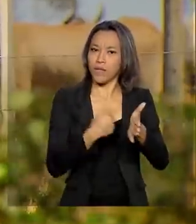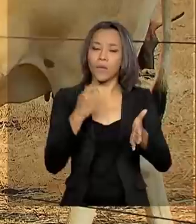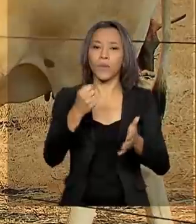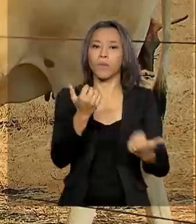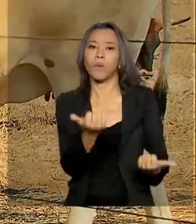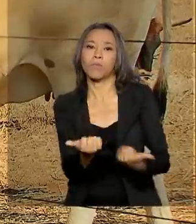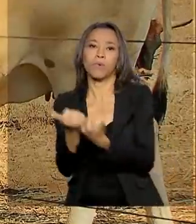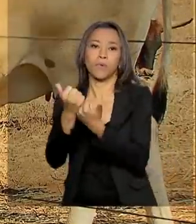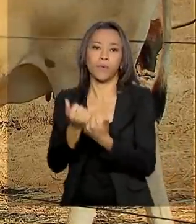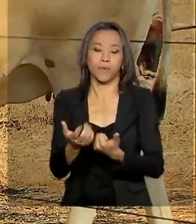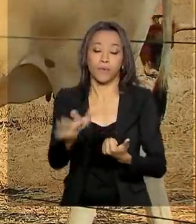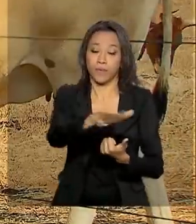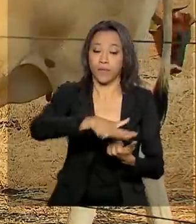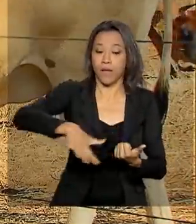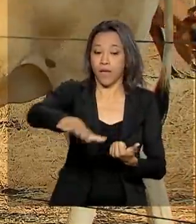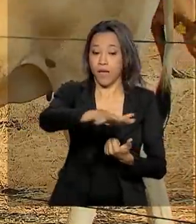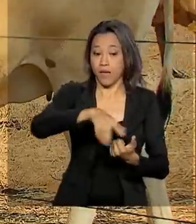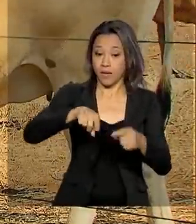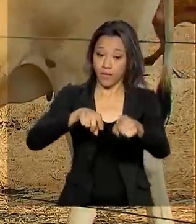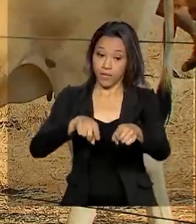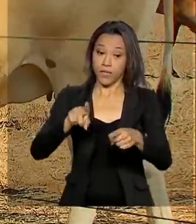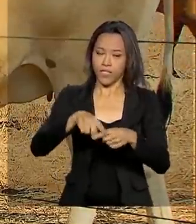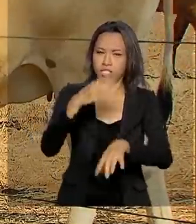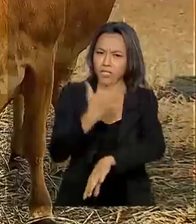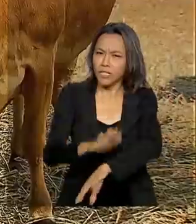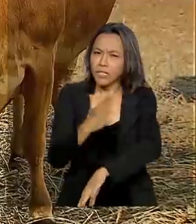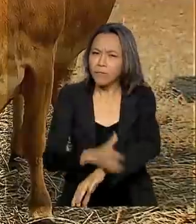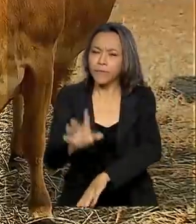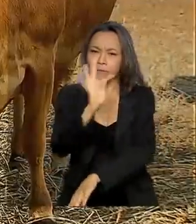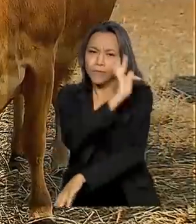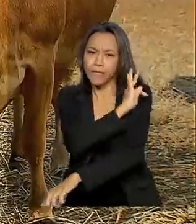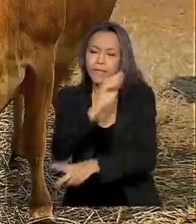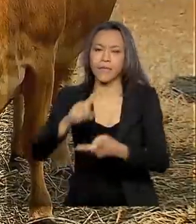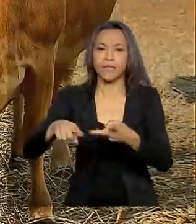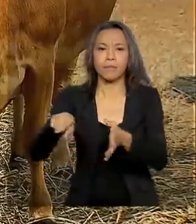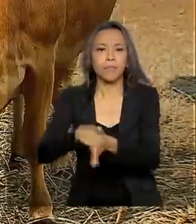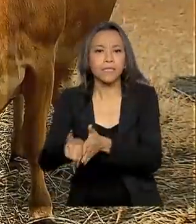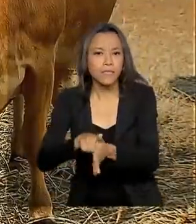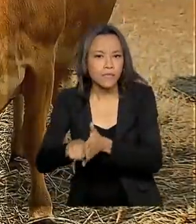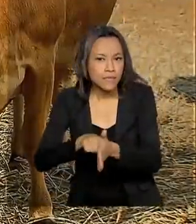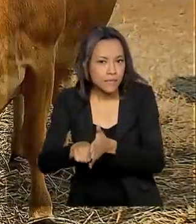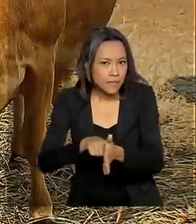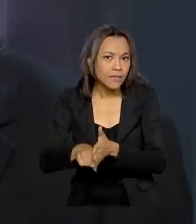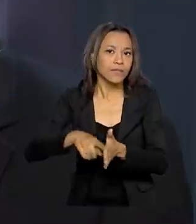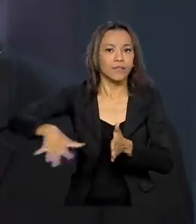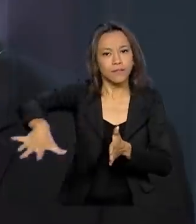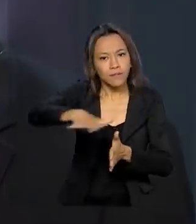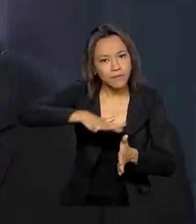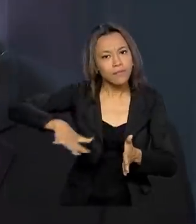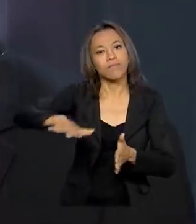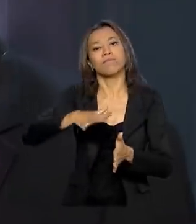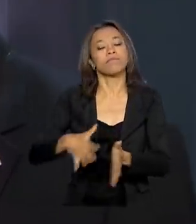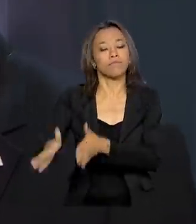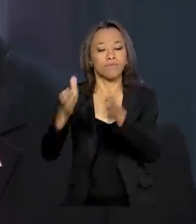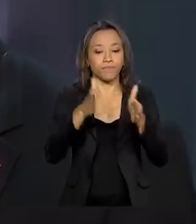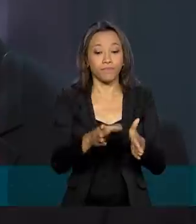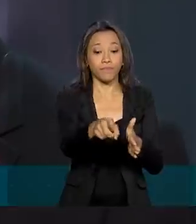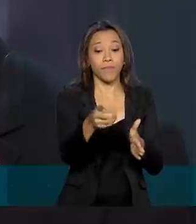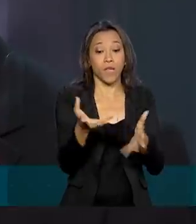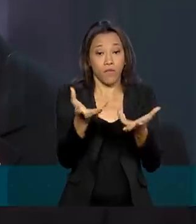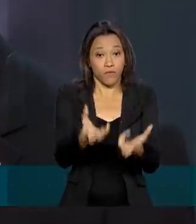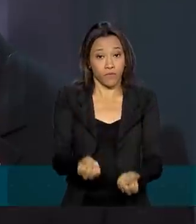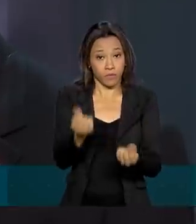cooperação nas áreas de sanidade animal, capacitação técnica e pesquisa em genoma bovino. Nós iniciaremos agora